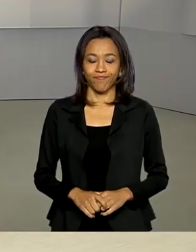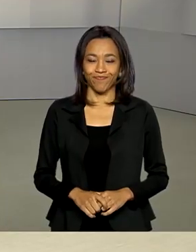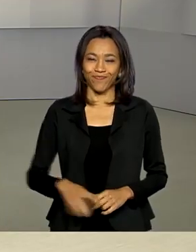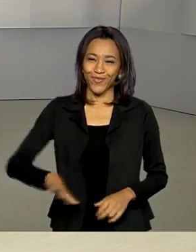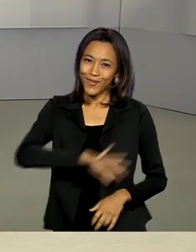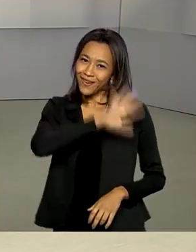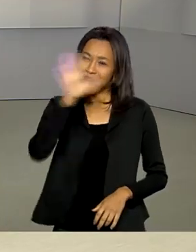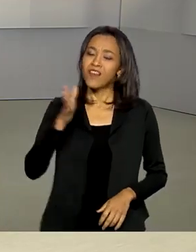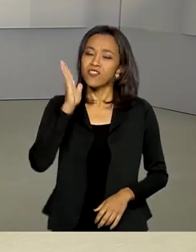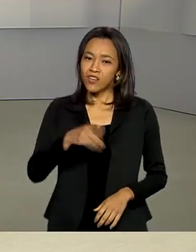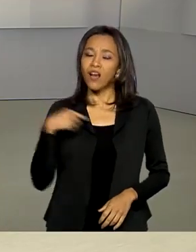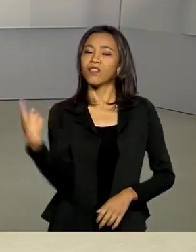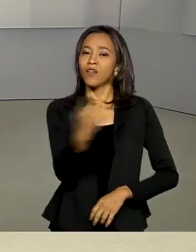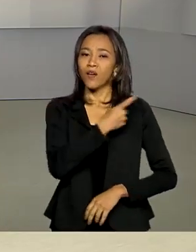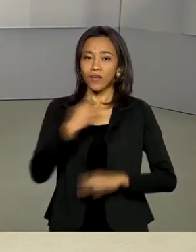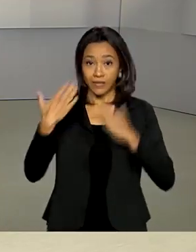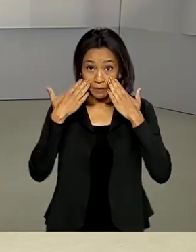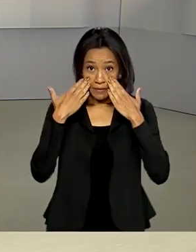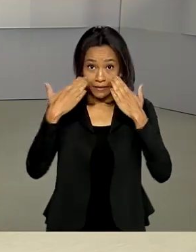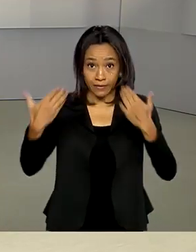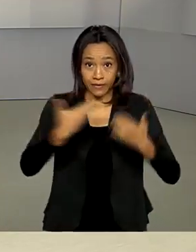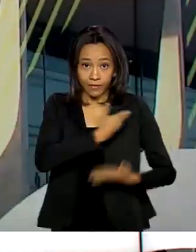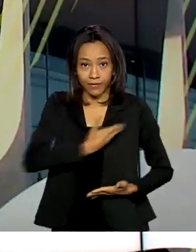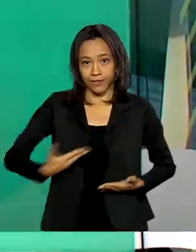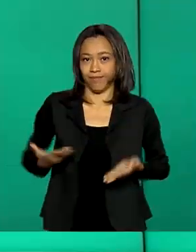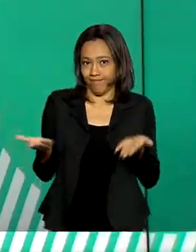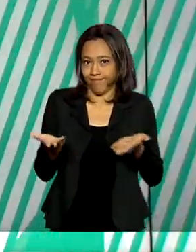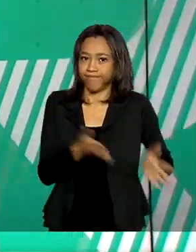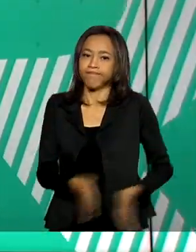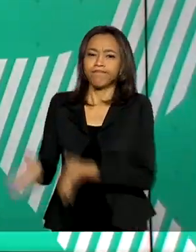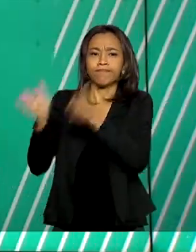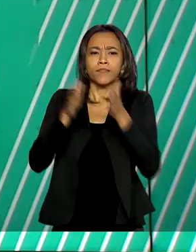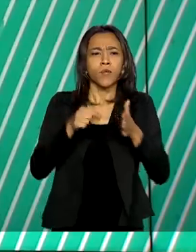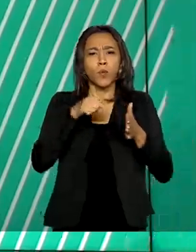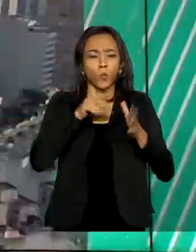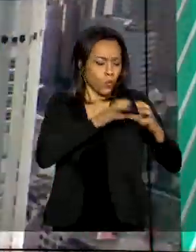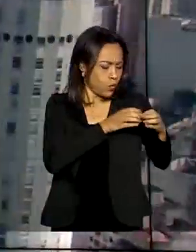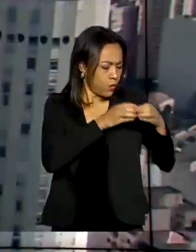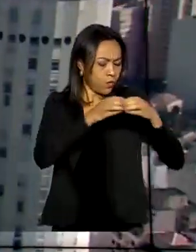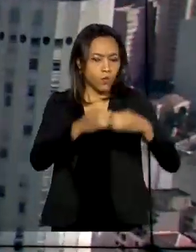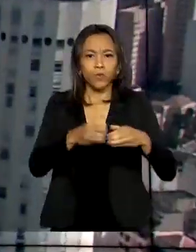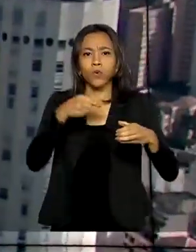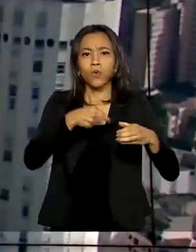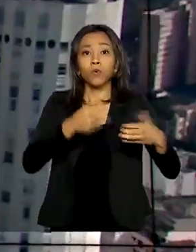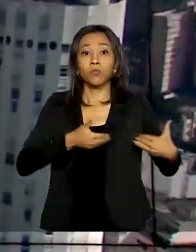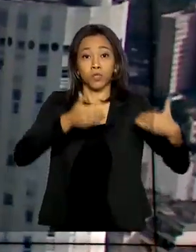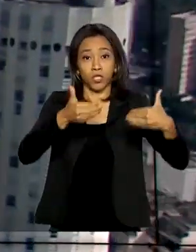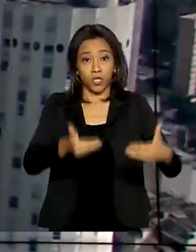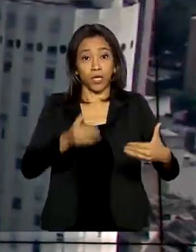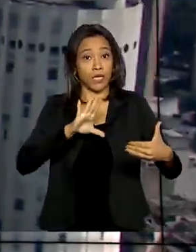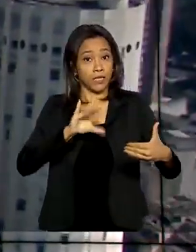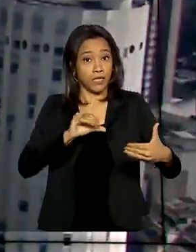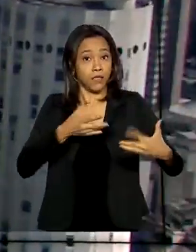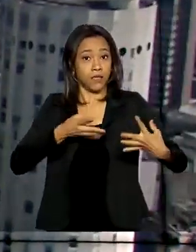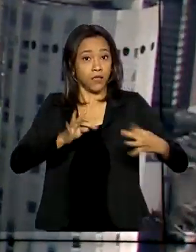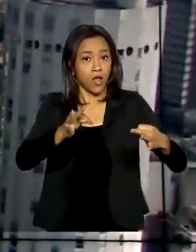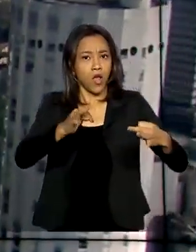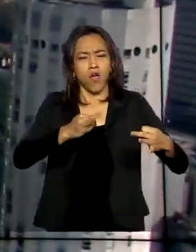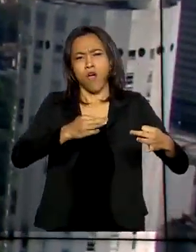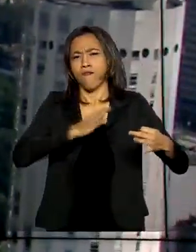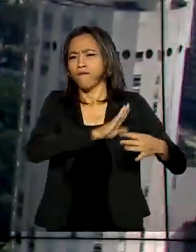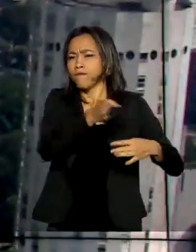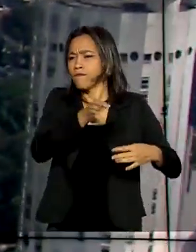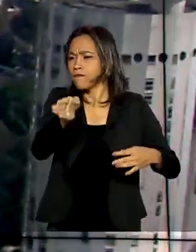Olá, já estamos no ar com o Governo Agora. Uma comitiva do Ministério da Ciência e Tecnologia visitou vários